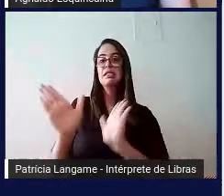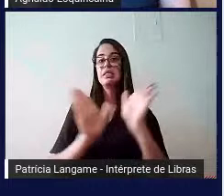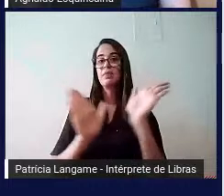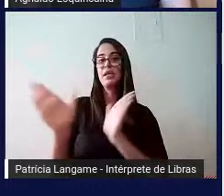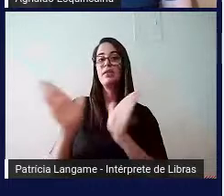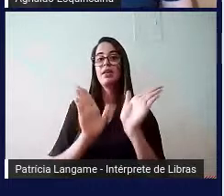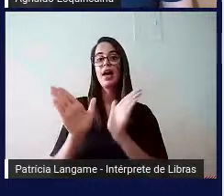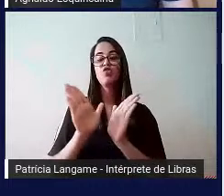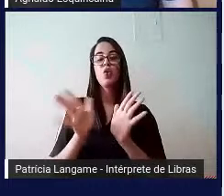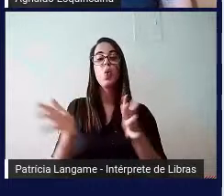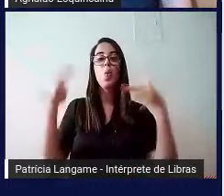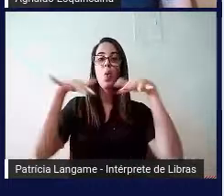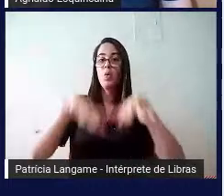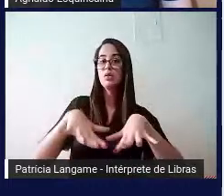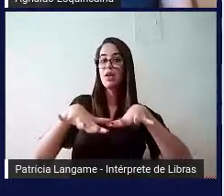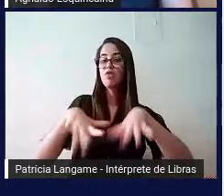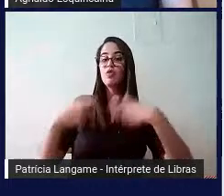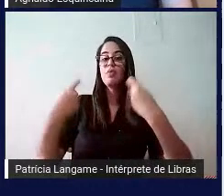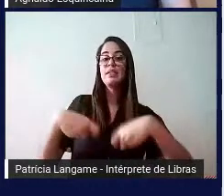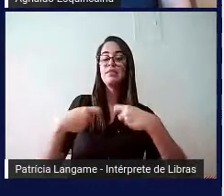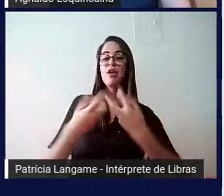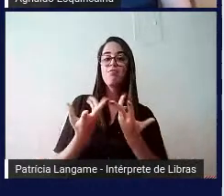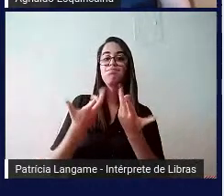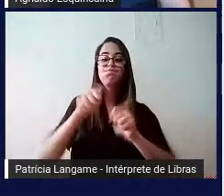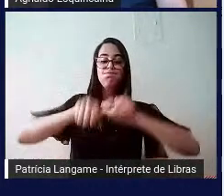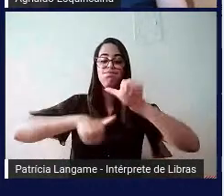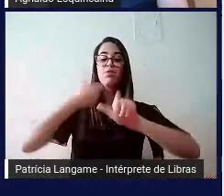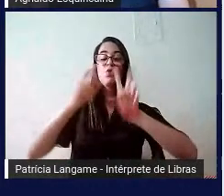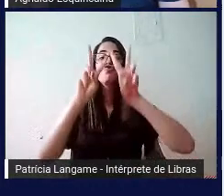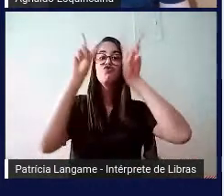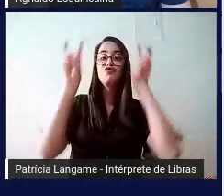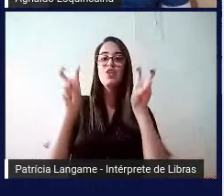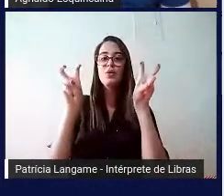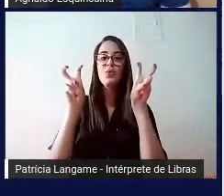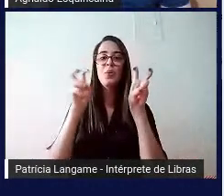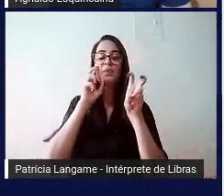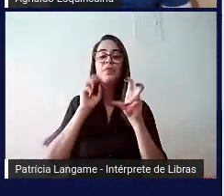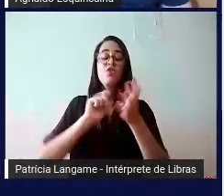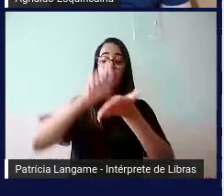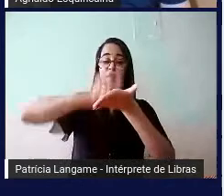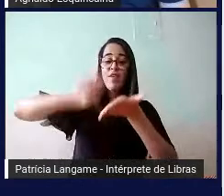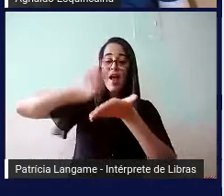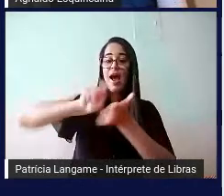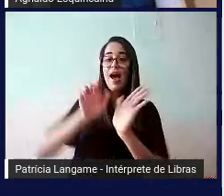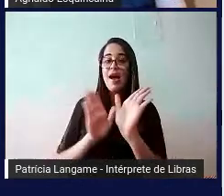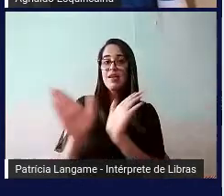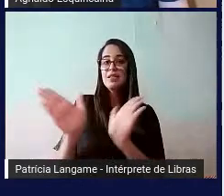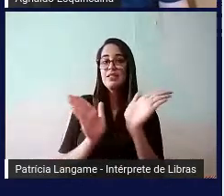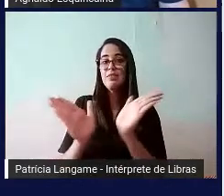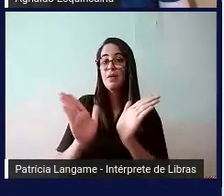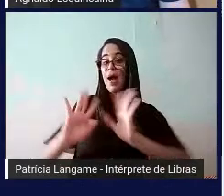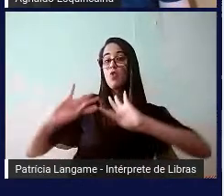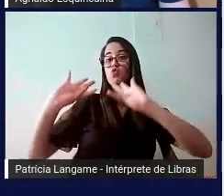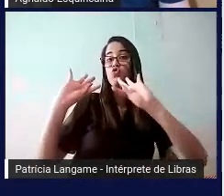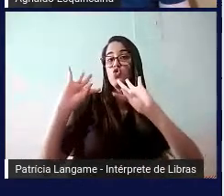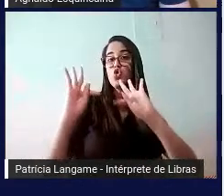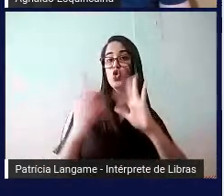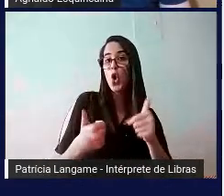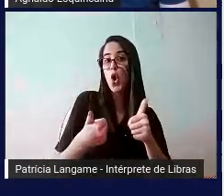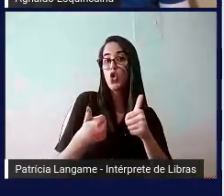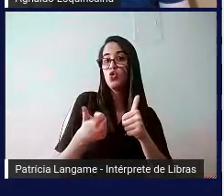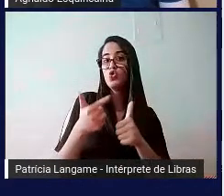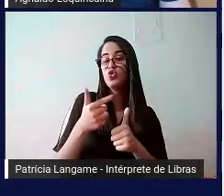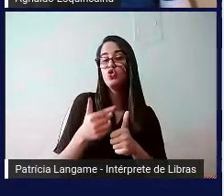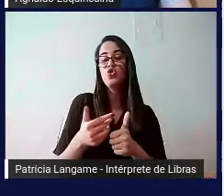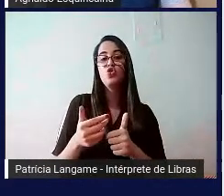a gente talvez precise mexer nesse título, e escrever acessibilidade para todas, todos e todes na aula de